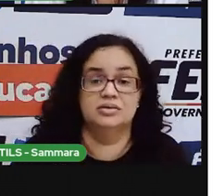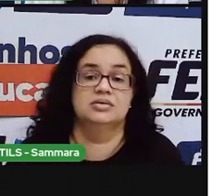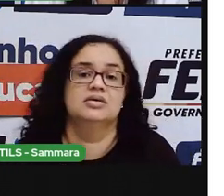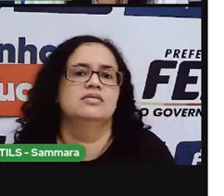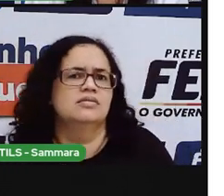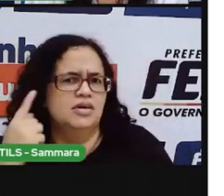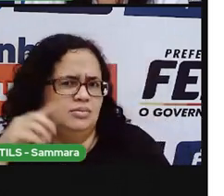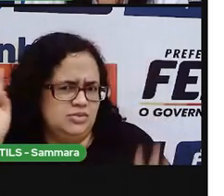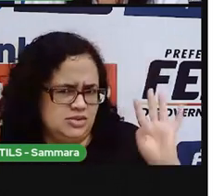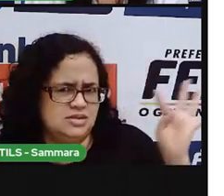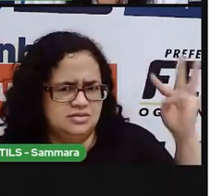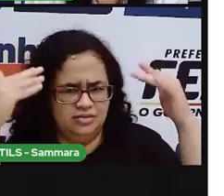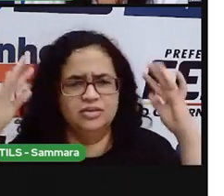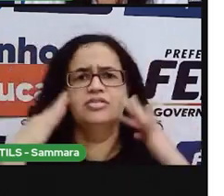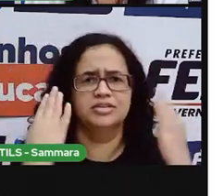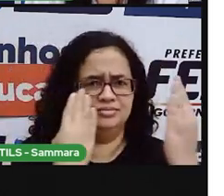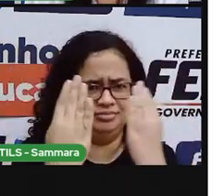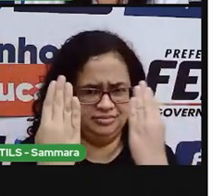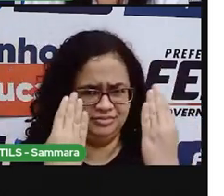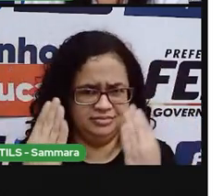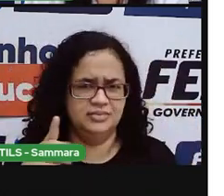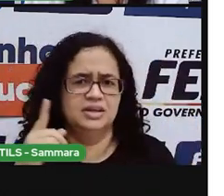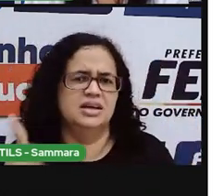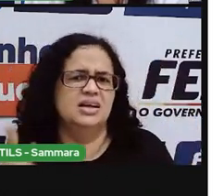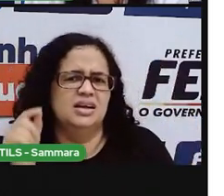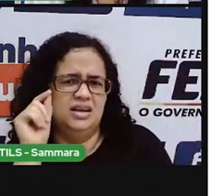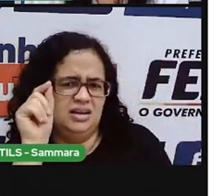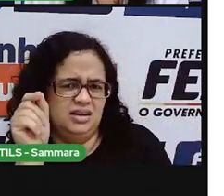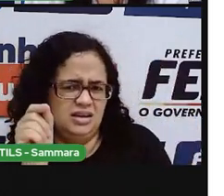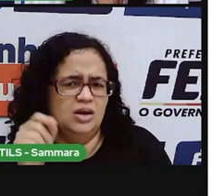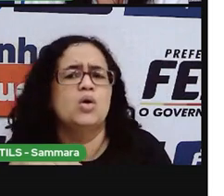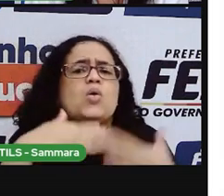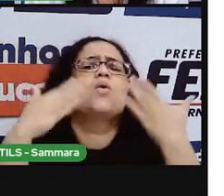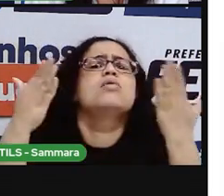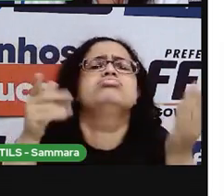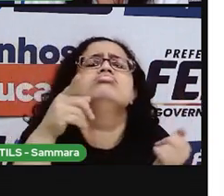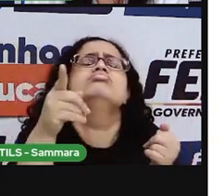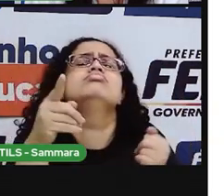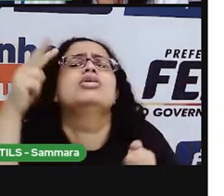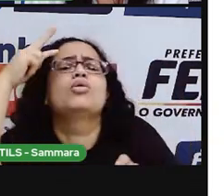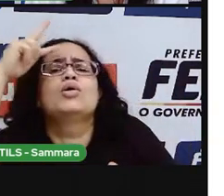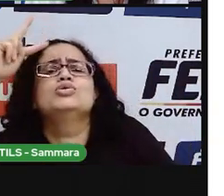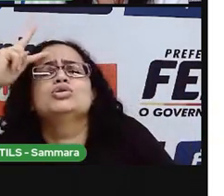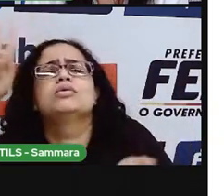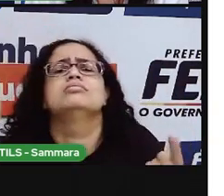Vamos lá conferir? Você disse que esta fábula era qual?